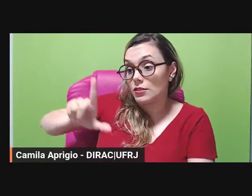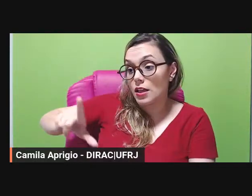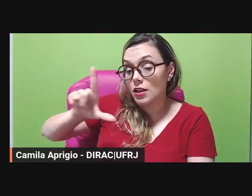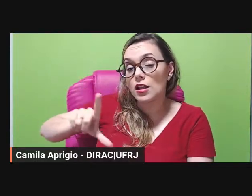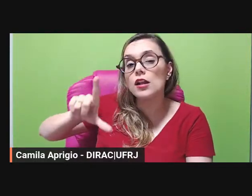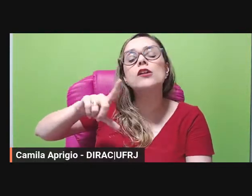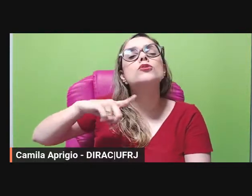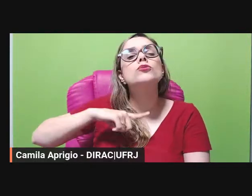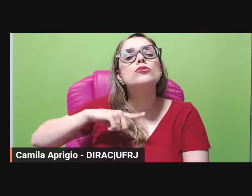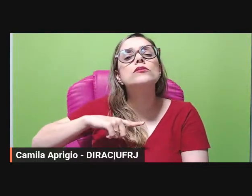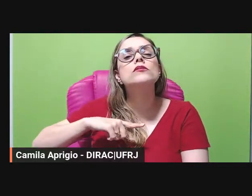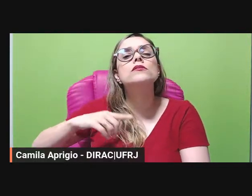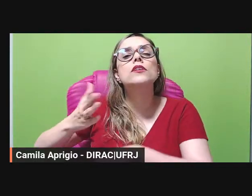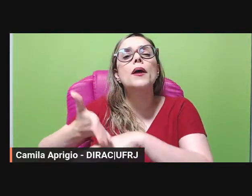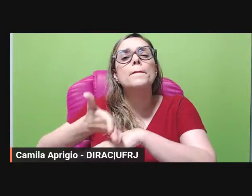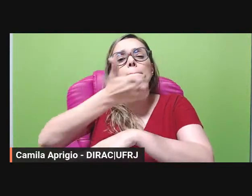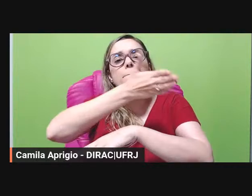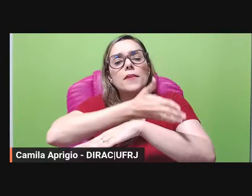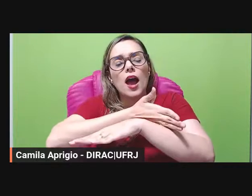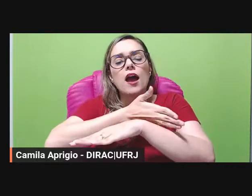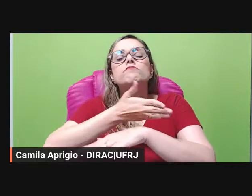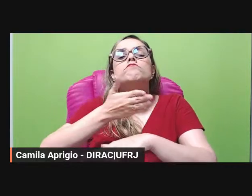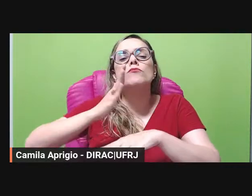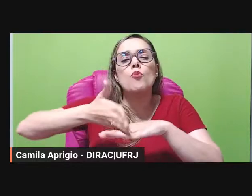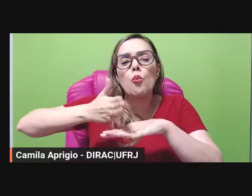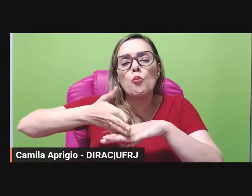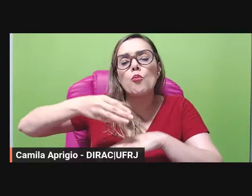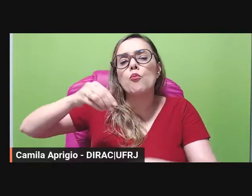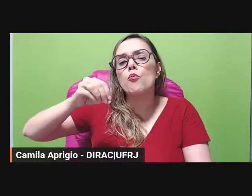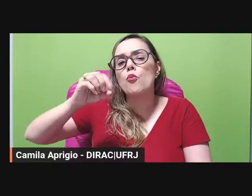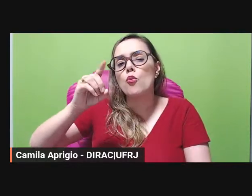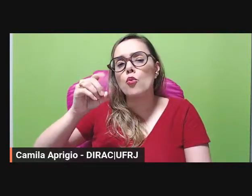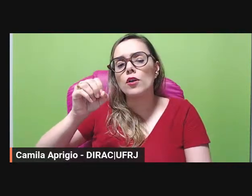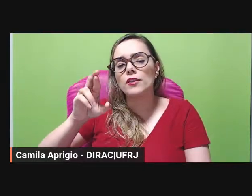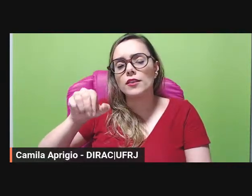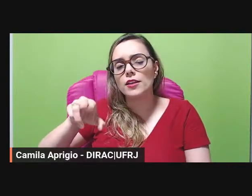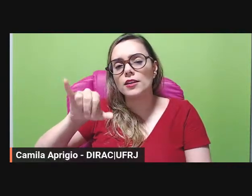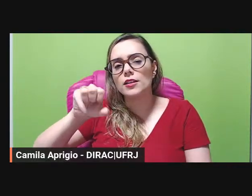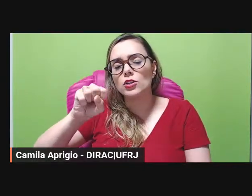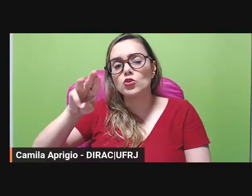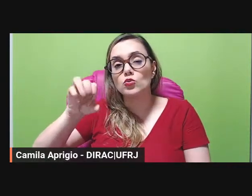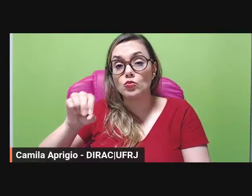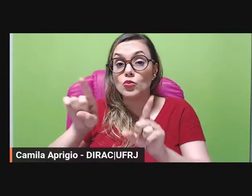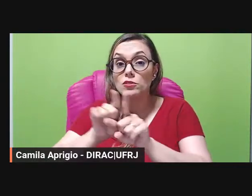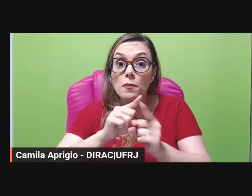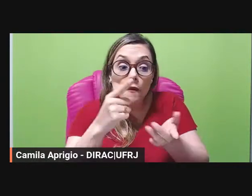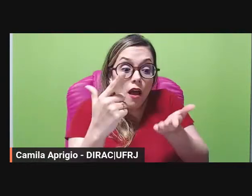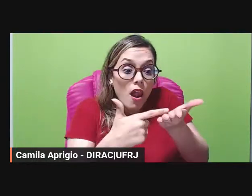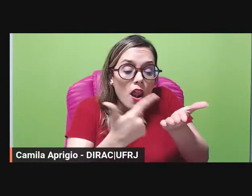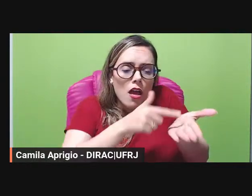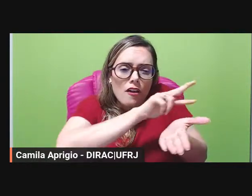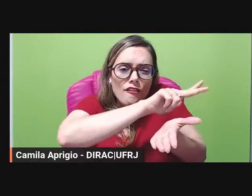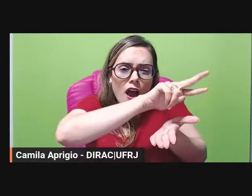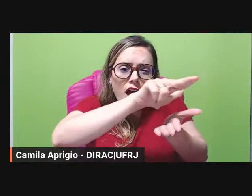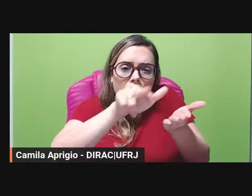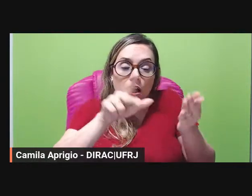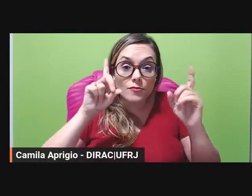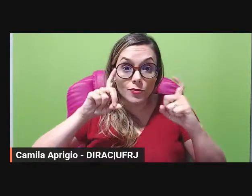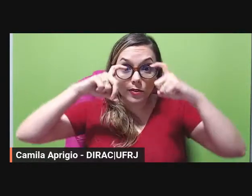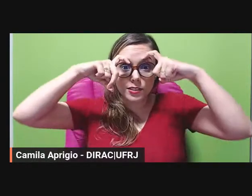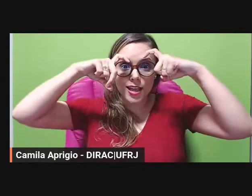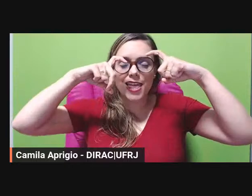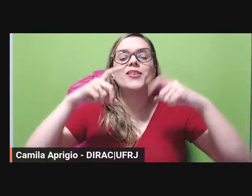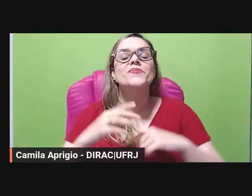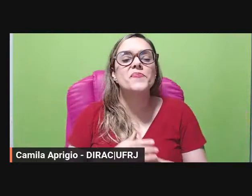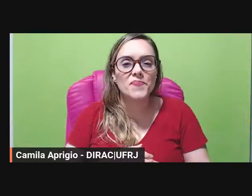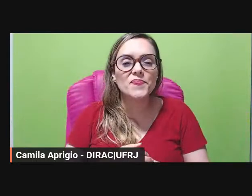-modernismo na literatura brasileira e da obra de Monteiro Lobato e foi a partir daí que nos conectamos a tradição